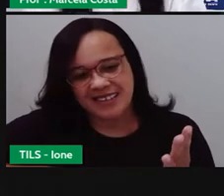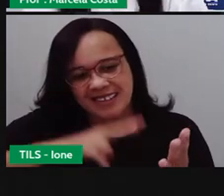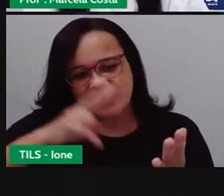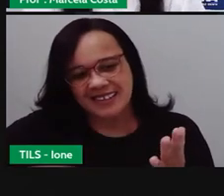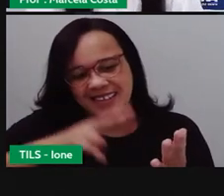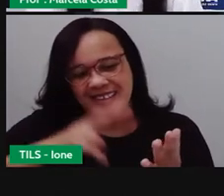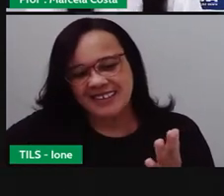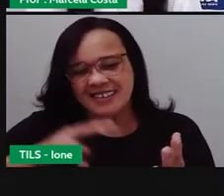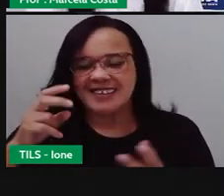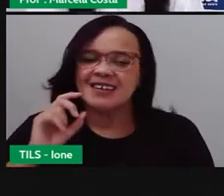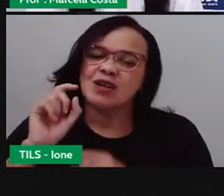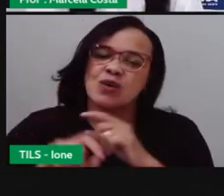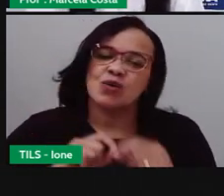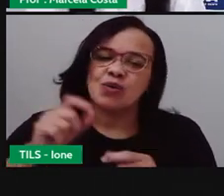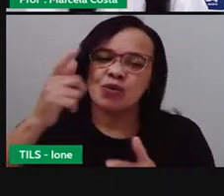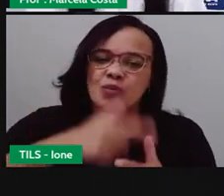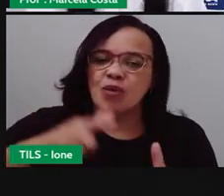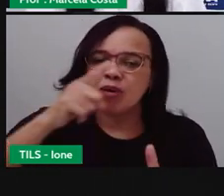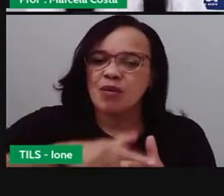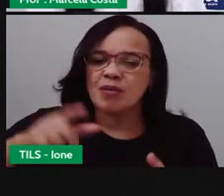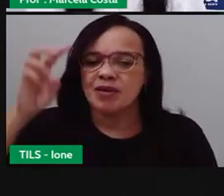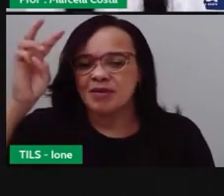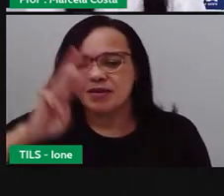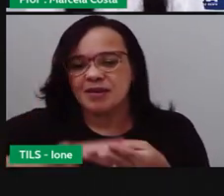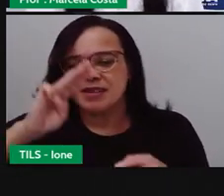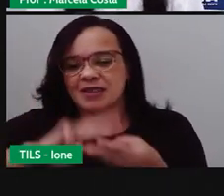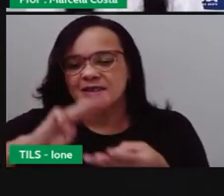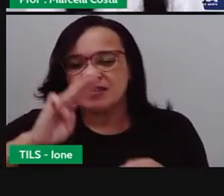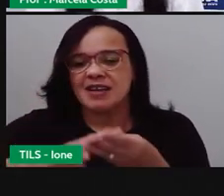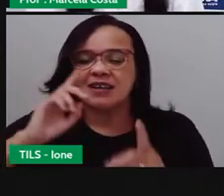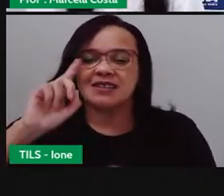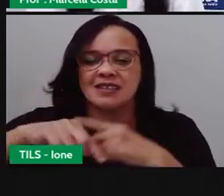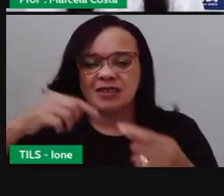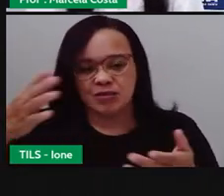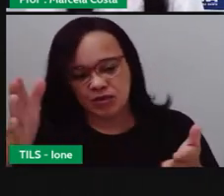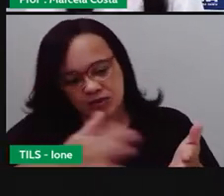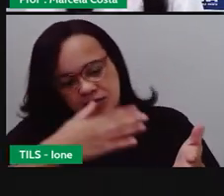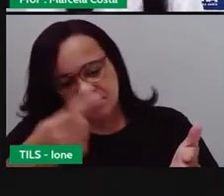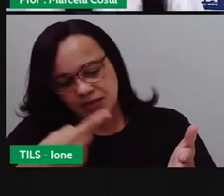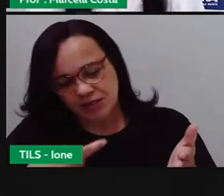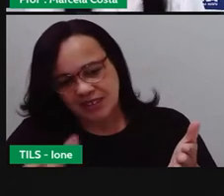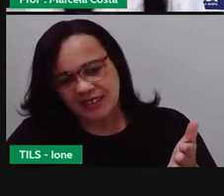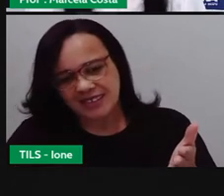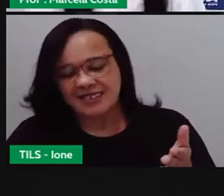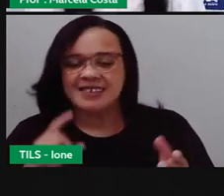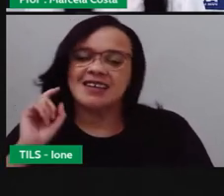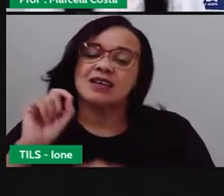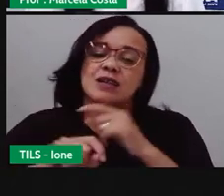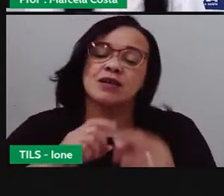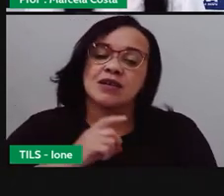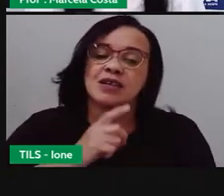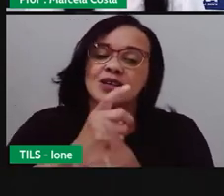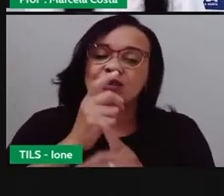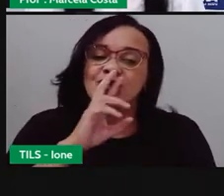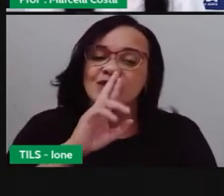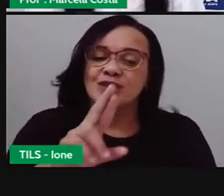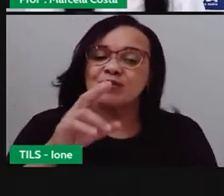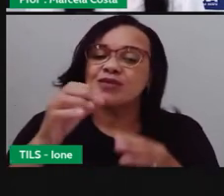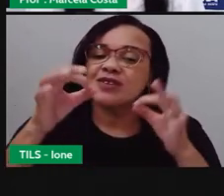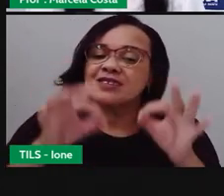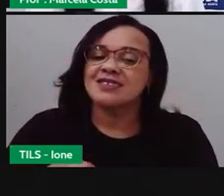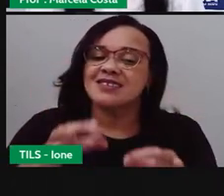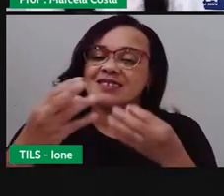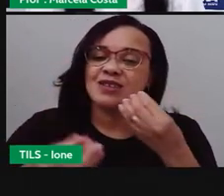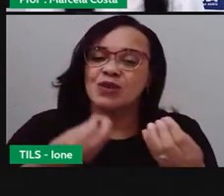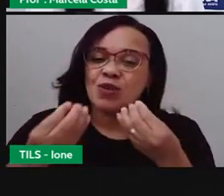e fazer um cálculo no caderno e depois vir aqui marcar a resposta certa. Aqui diz assim, meu amigo